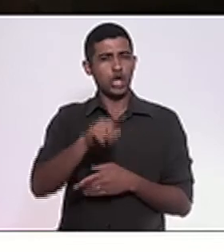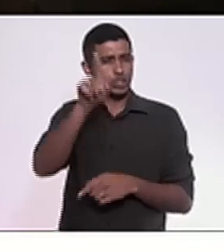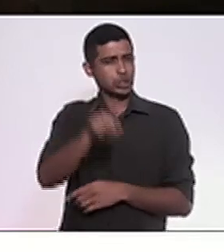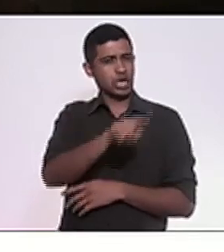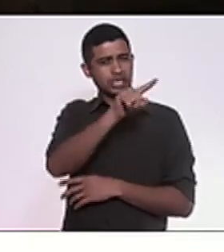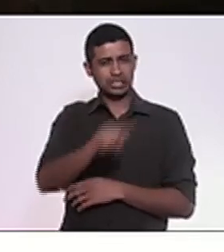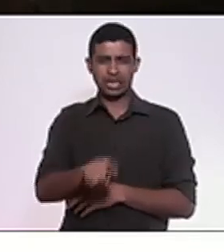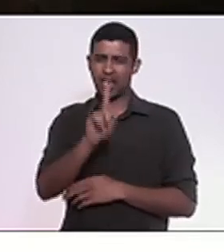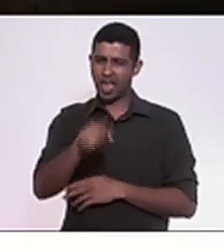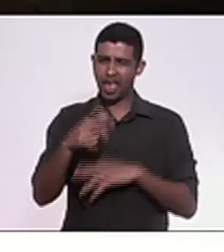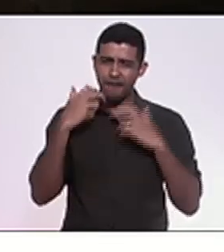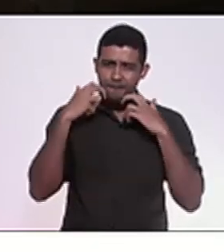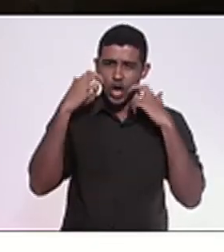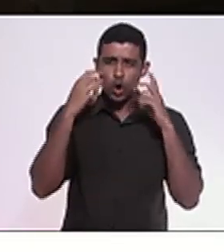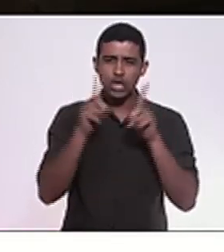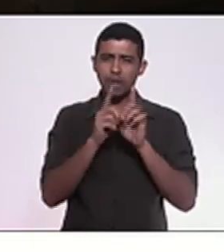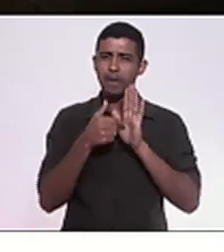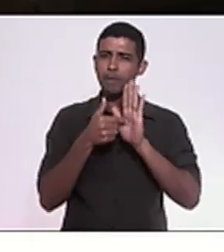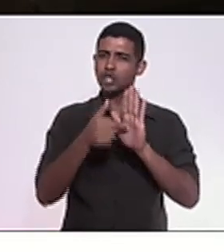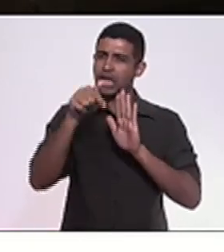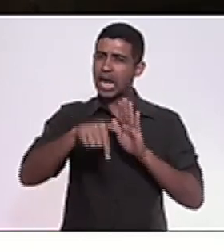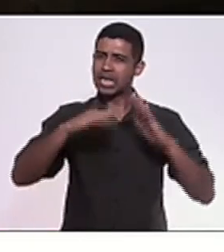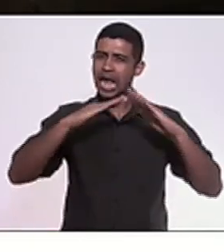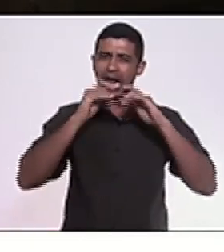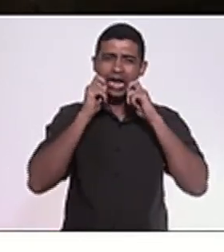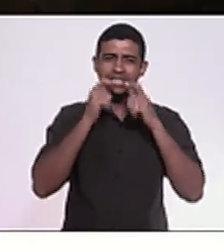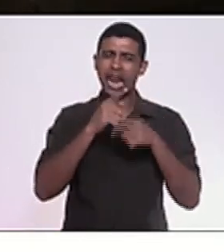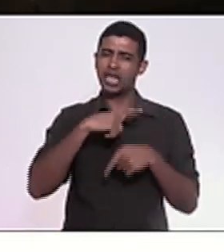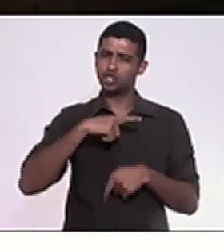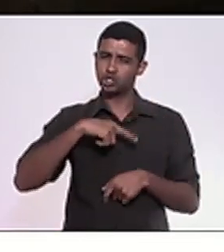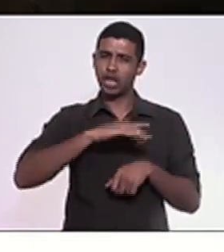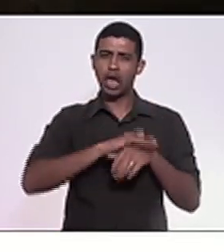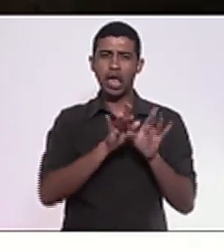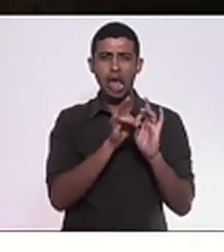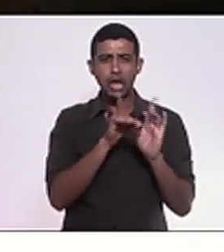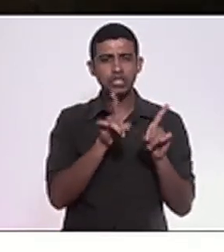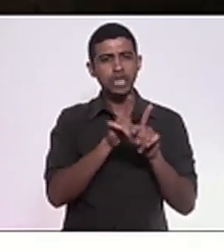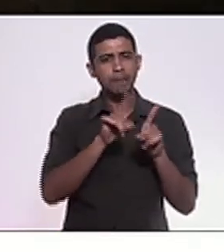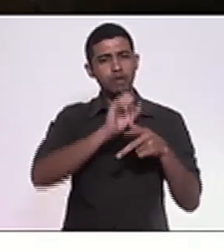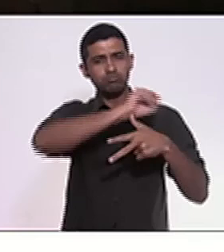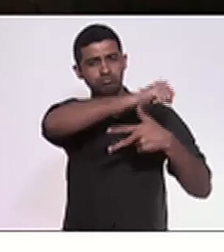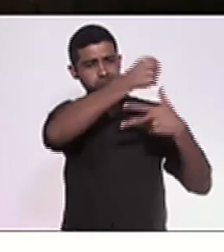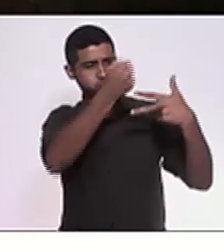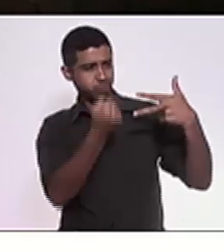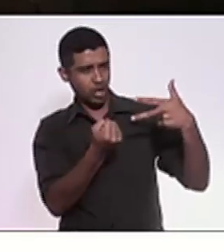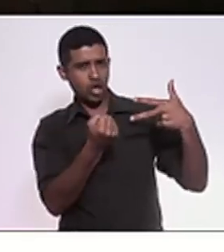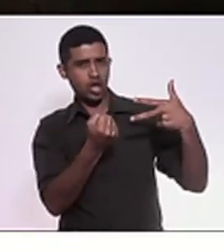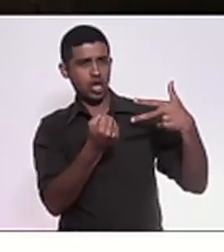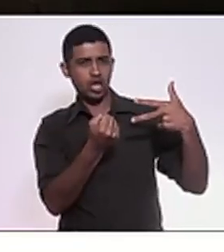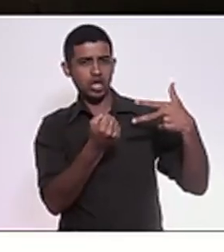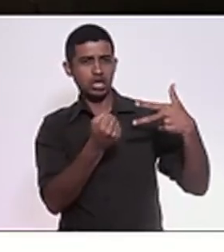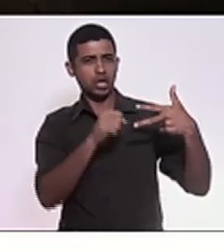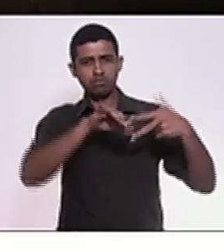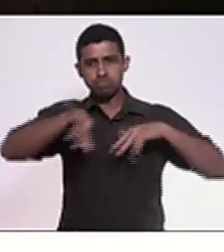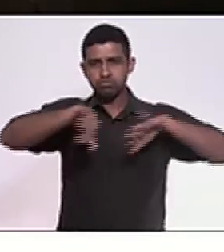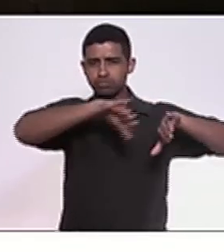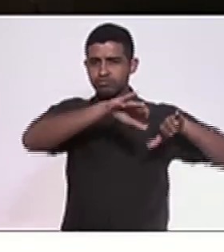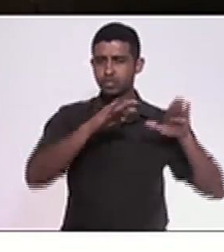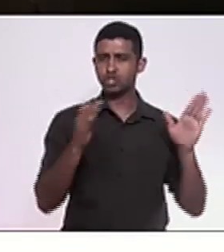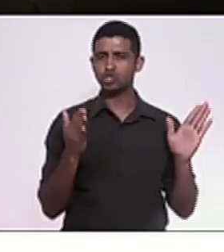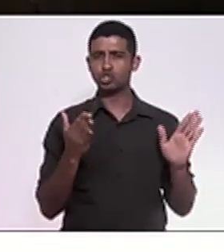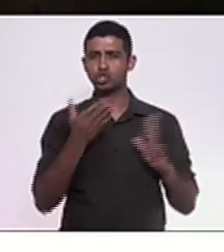vergonha e mostrar que a casa tem autonomia, que os poderes são separados, são divididos